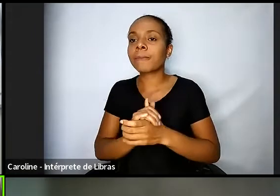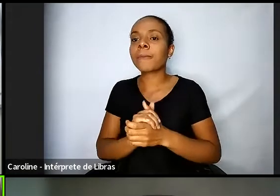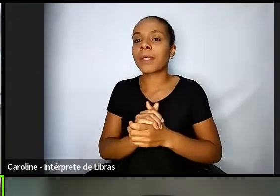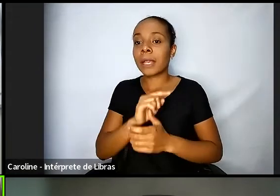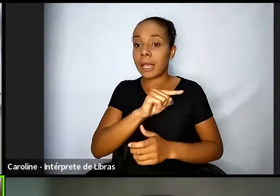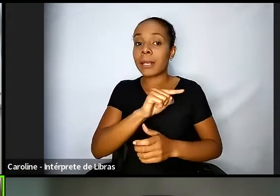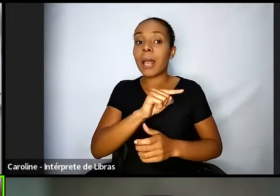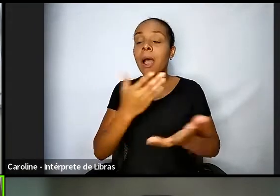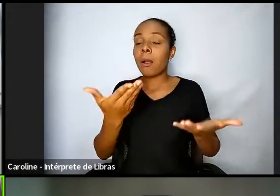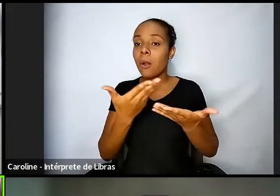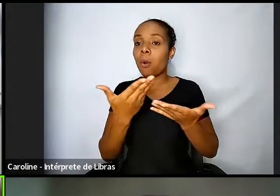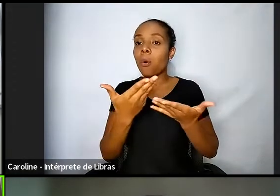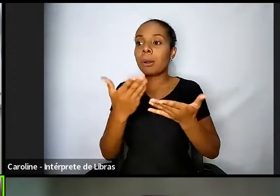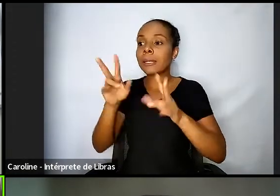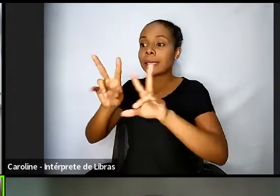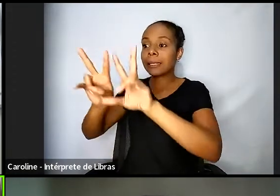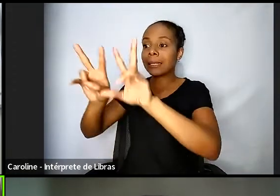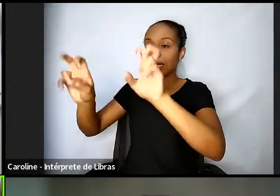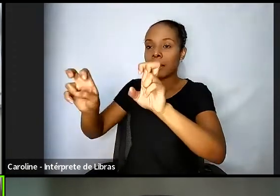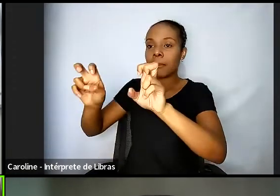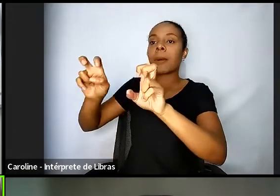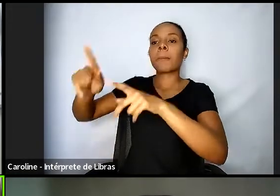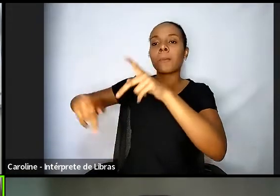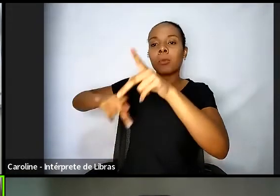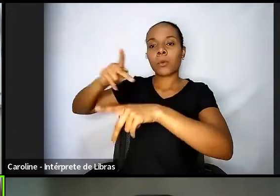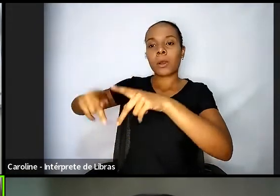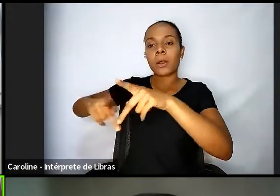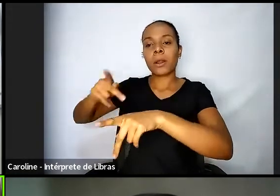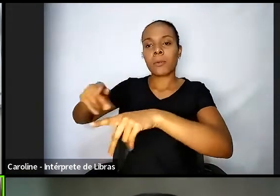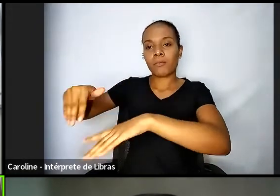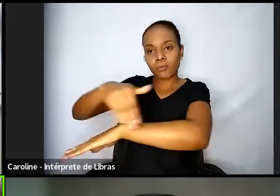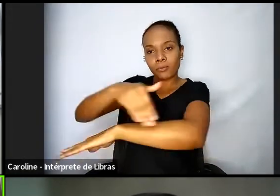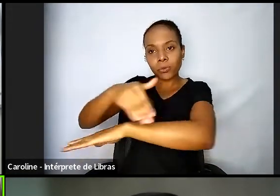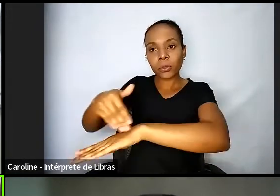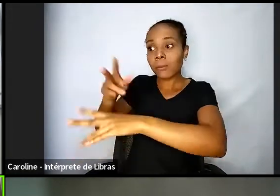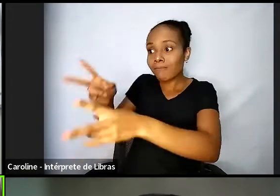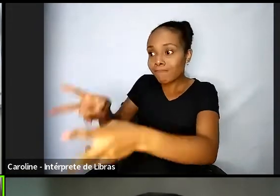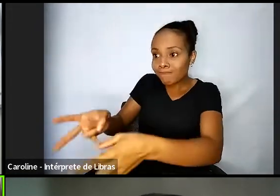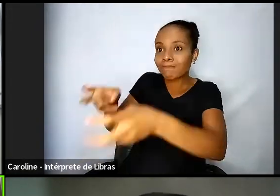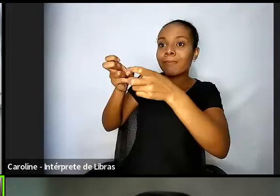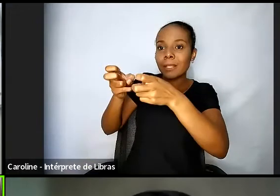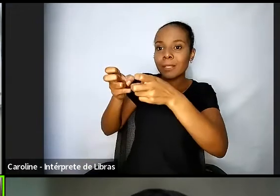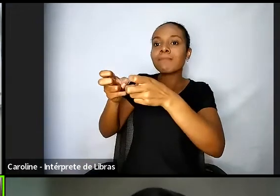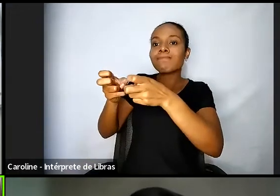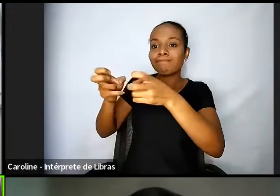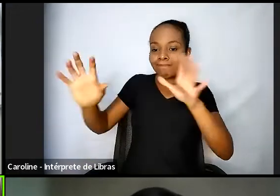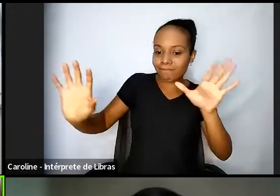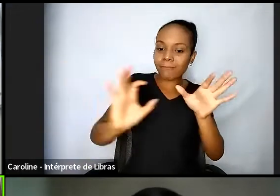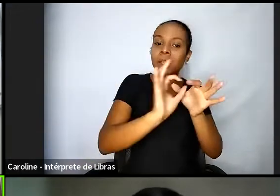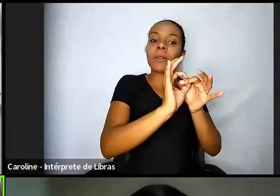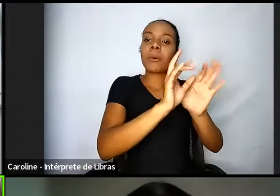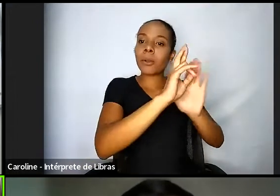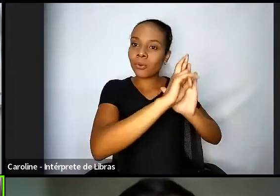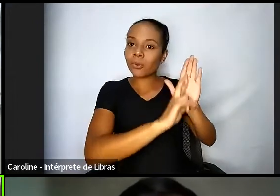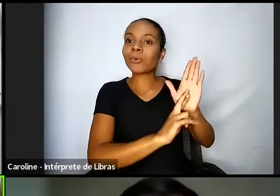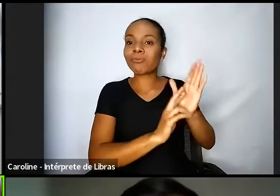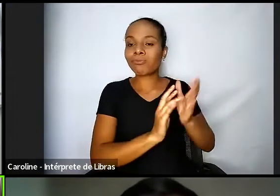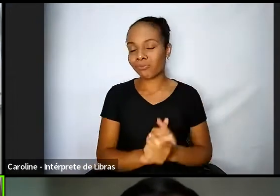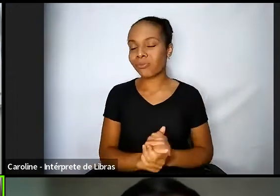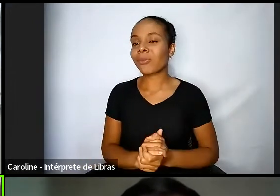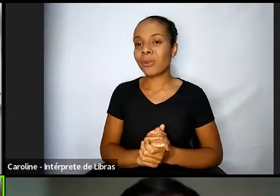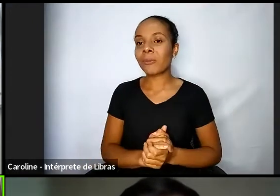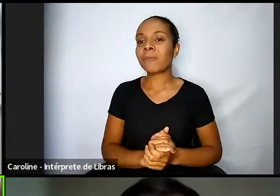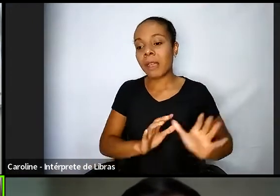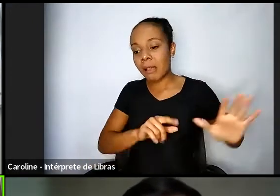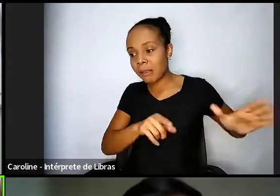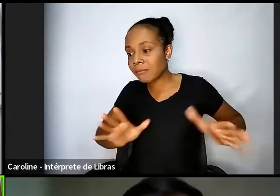e, melhor do que isso, ela está efetivamente provocando ações dentro dos tribunais